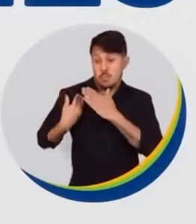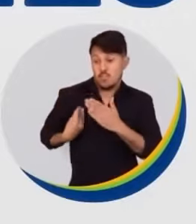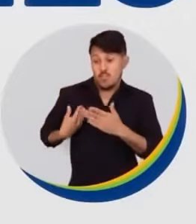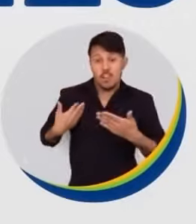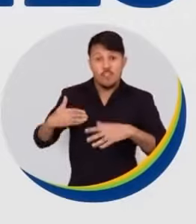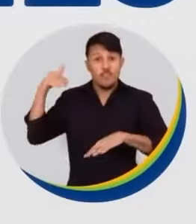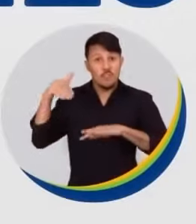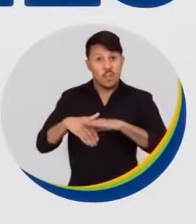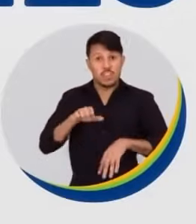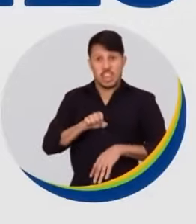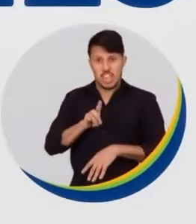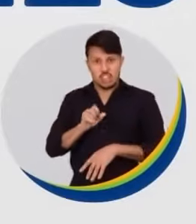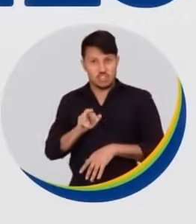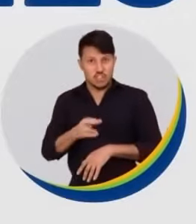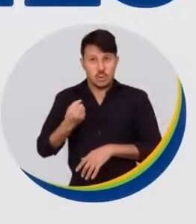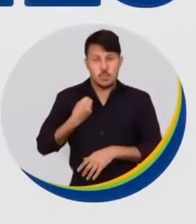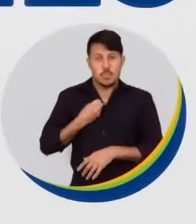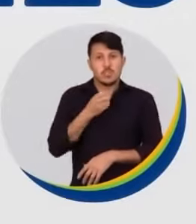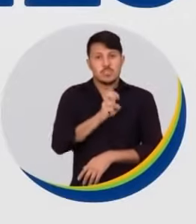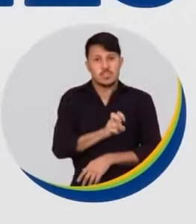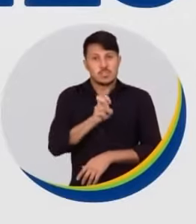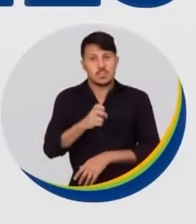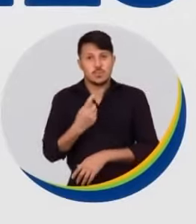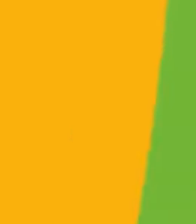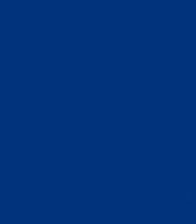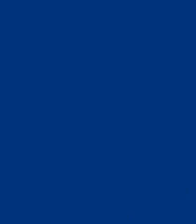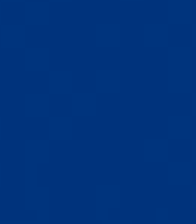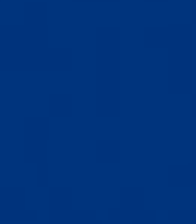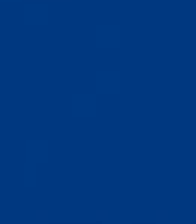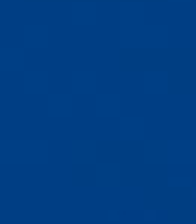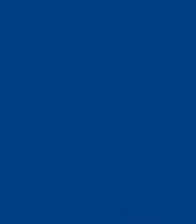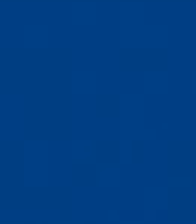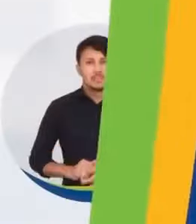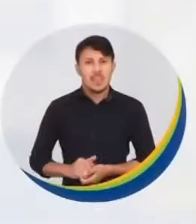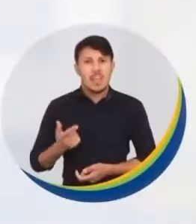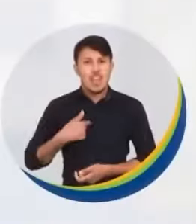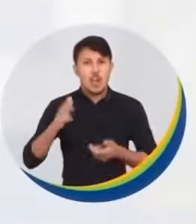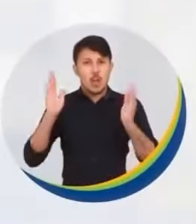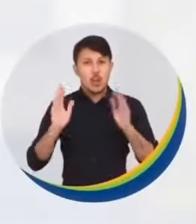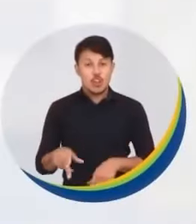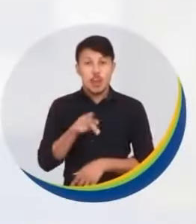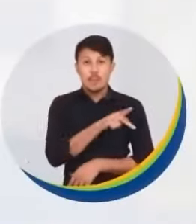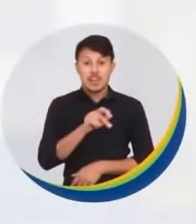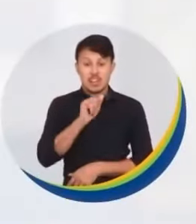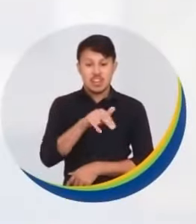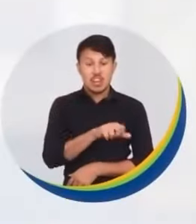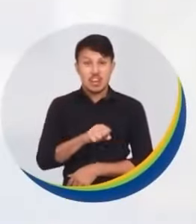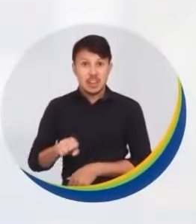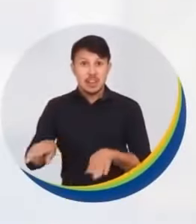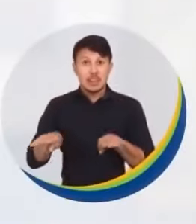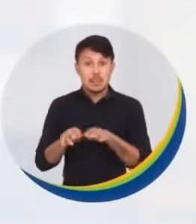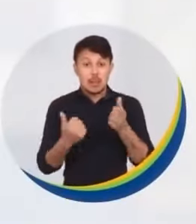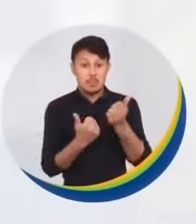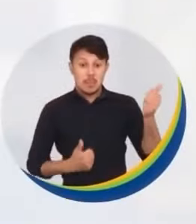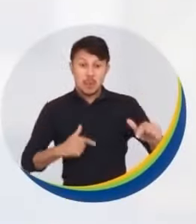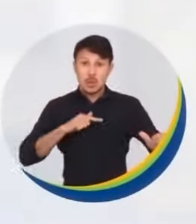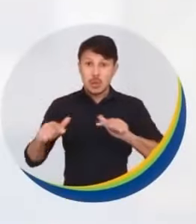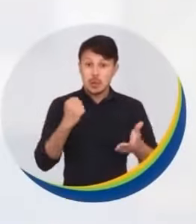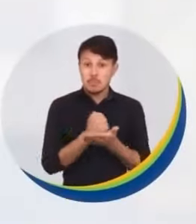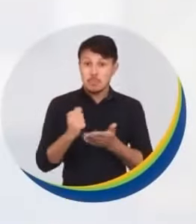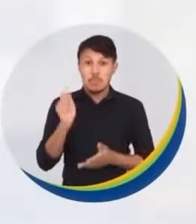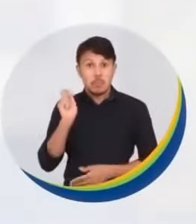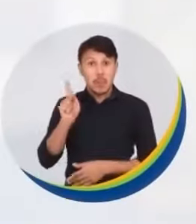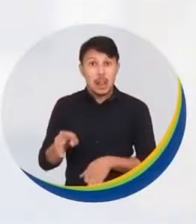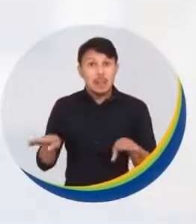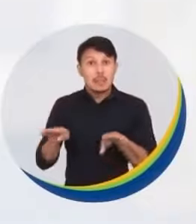Vote Edir Salles, 55-123. PSD 55. Eu fui presidente do INSS, ministro do Trabalho e